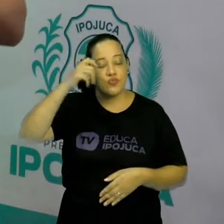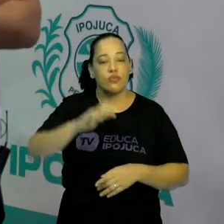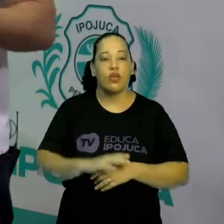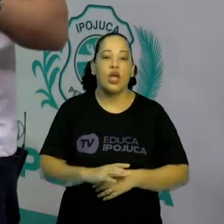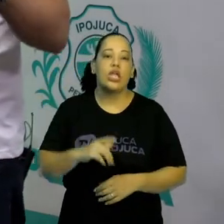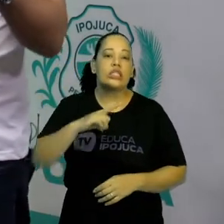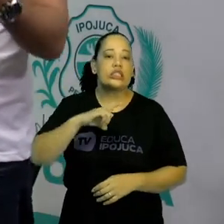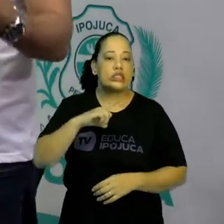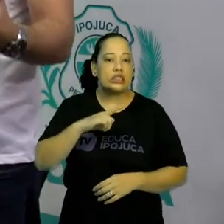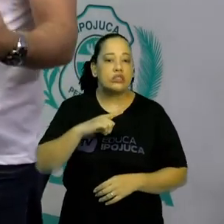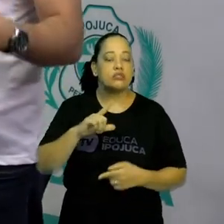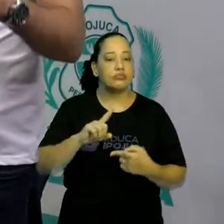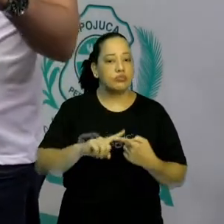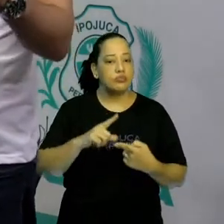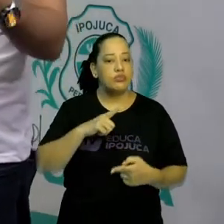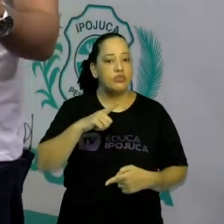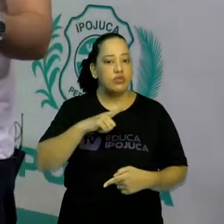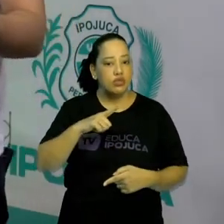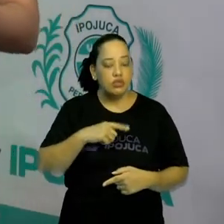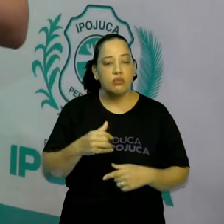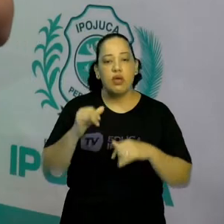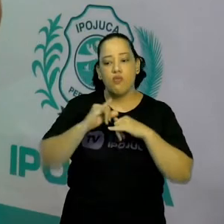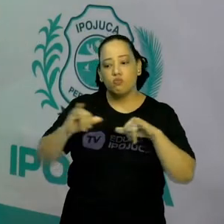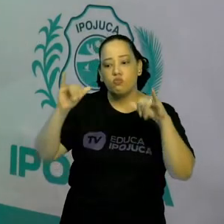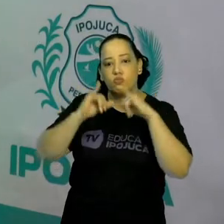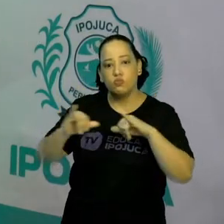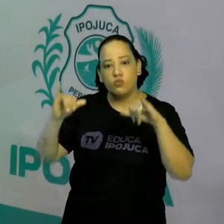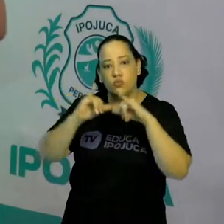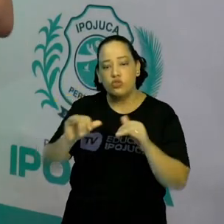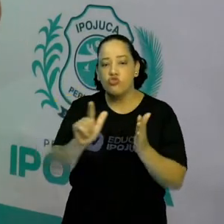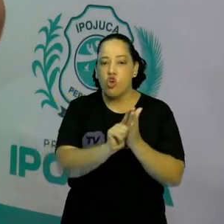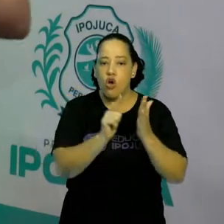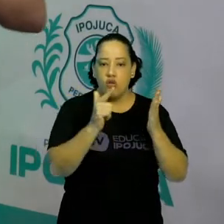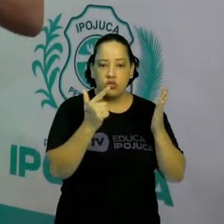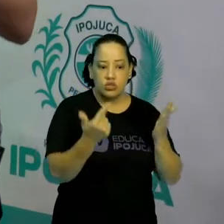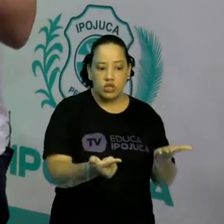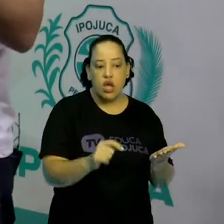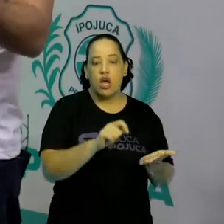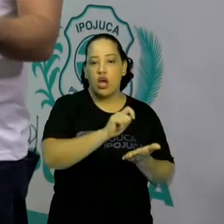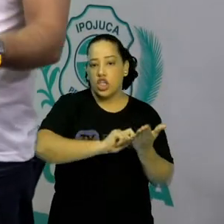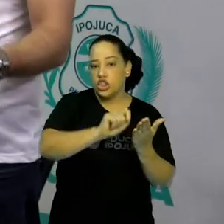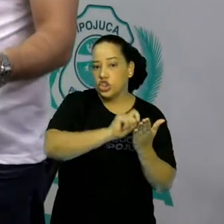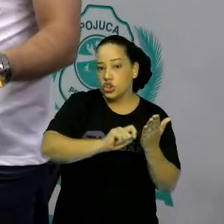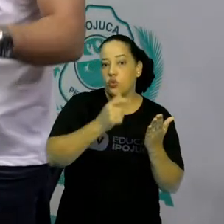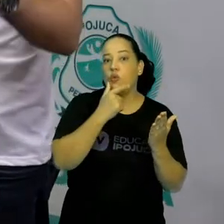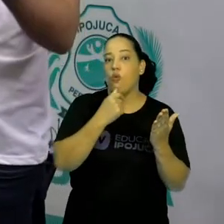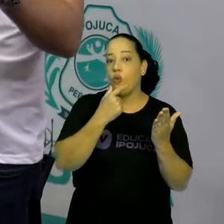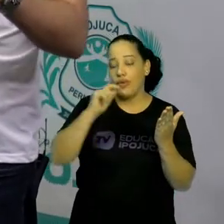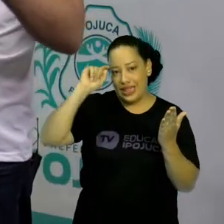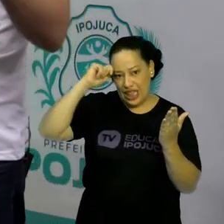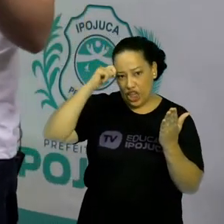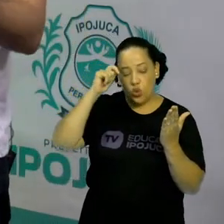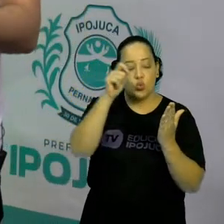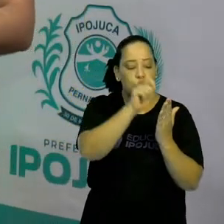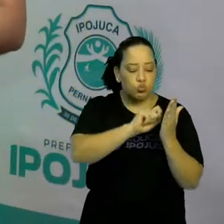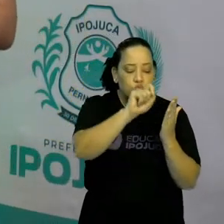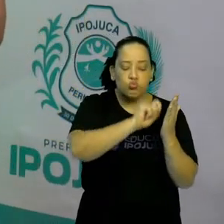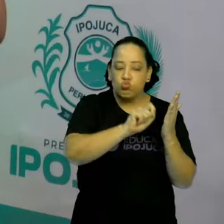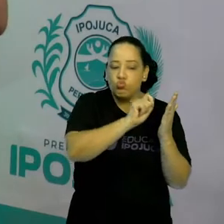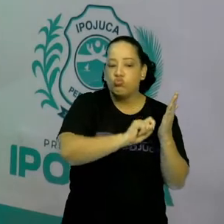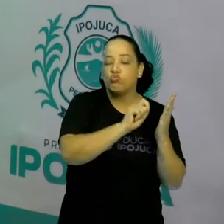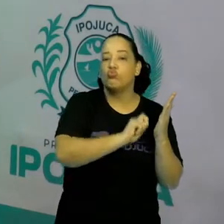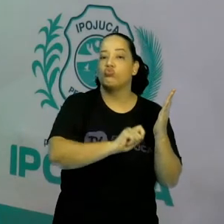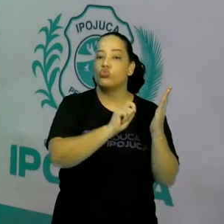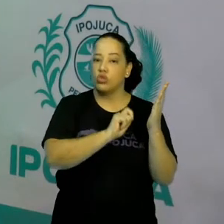também tinha a imprensa, né? A imprensa negra, os jornais escritos por homens negros, né? E que se voltavam aí